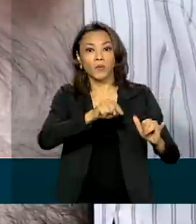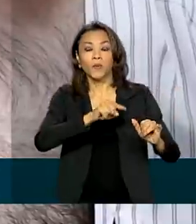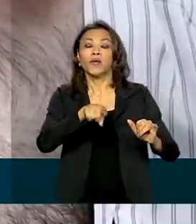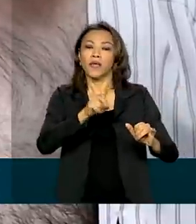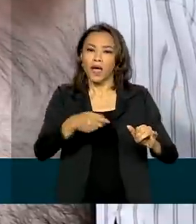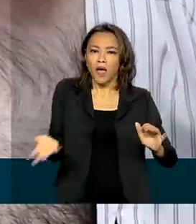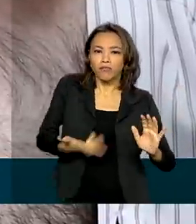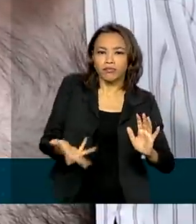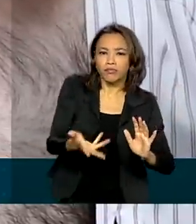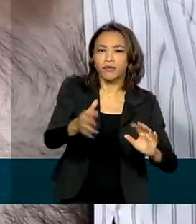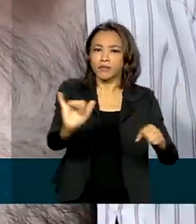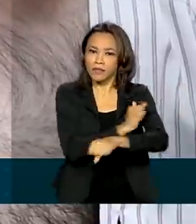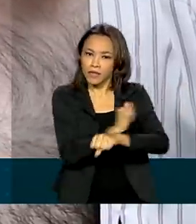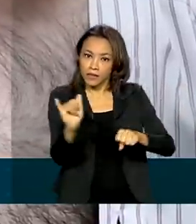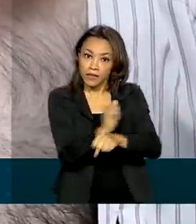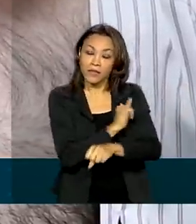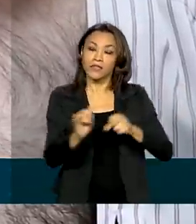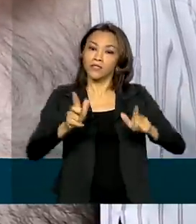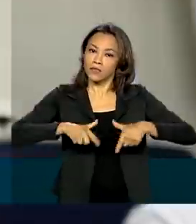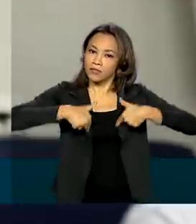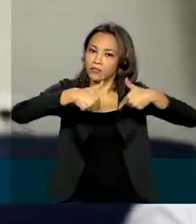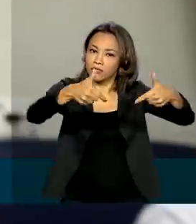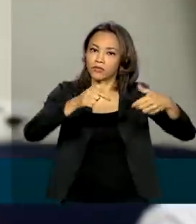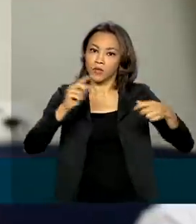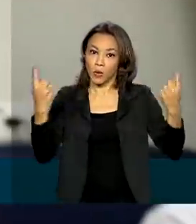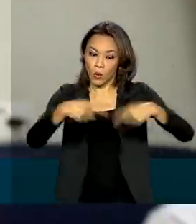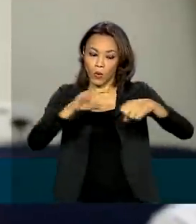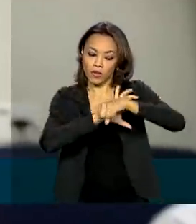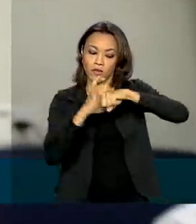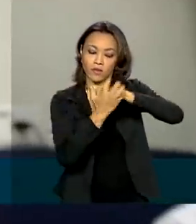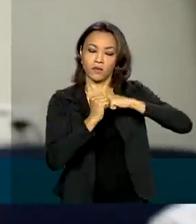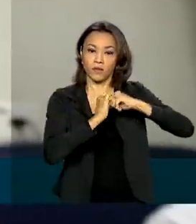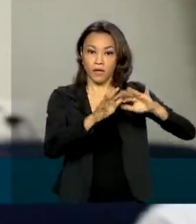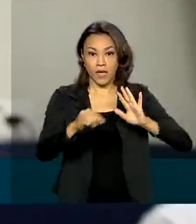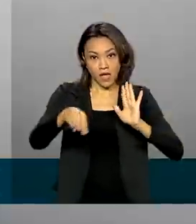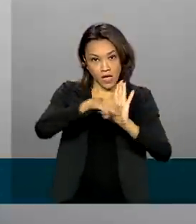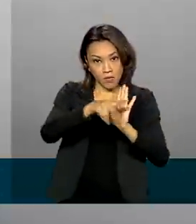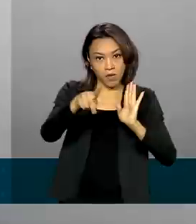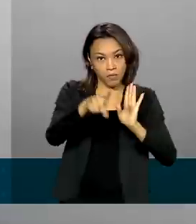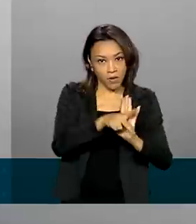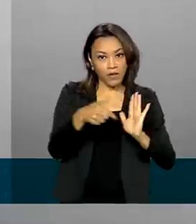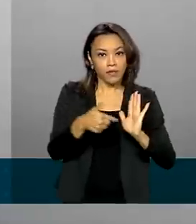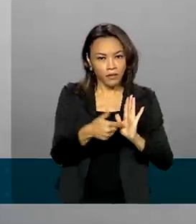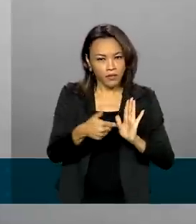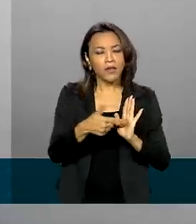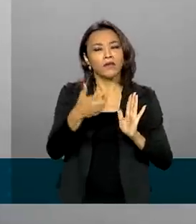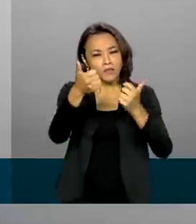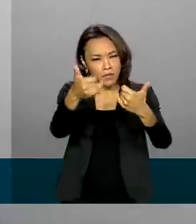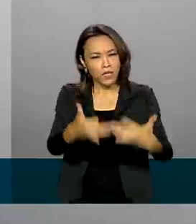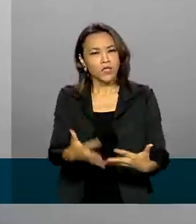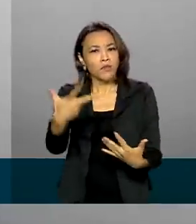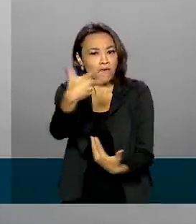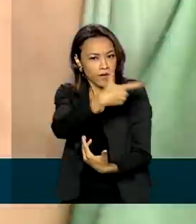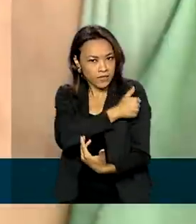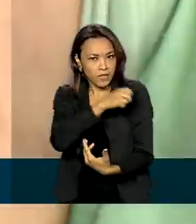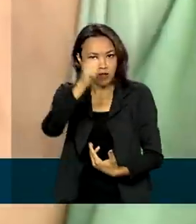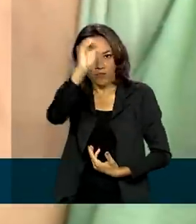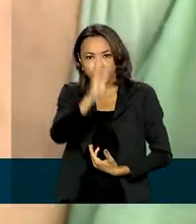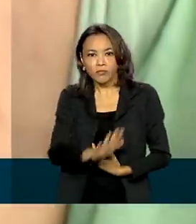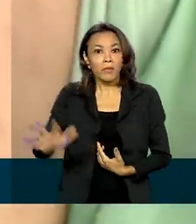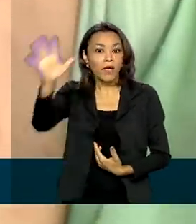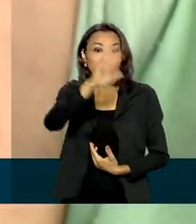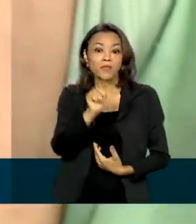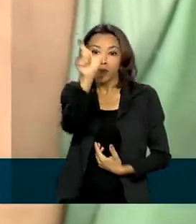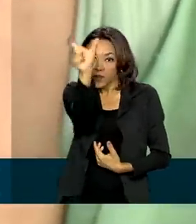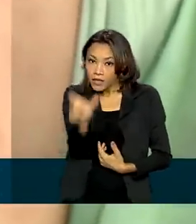à pandemia de Covid-19 no Brasil. A MP centraliza a vacinação num plano nacional, determina que o paciente